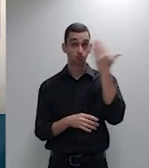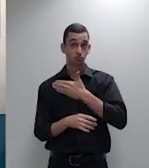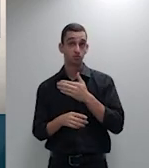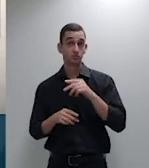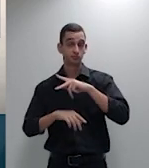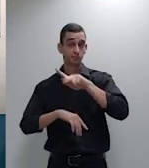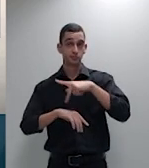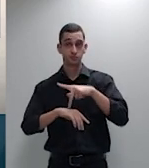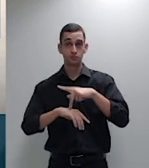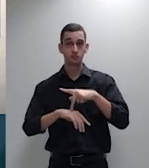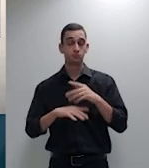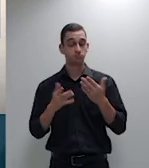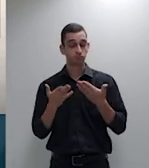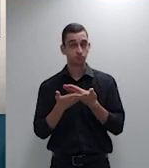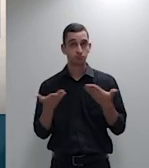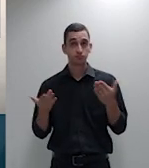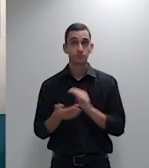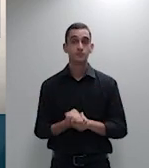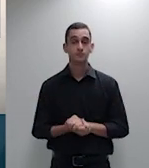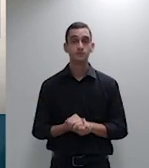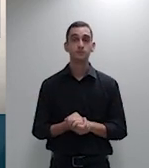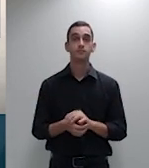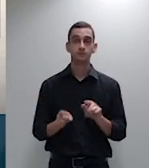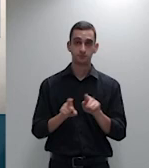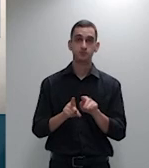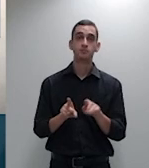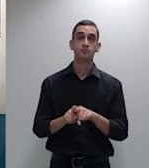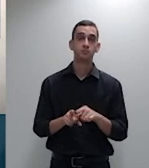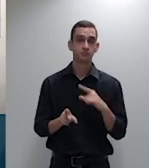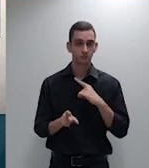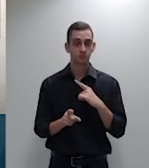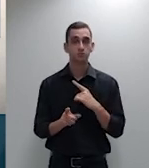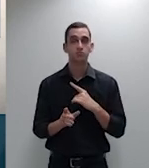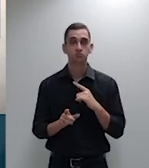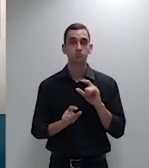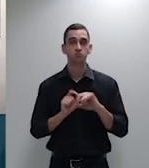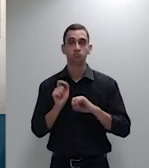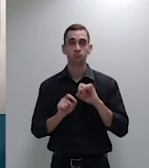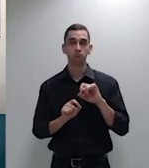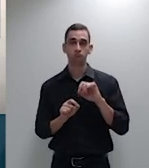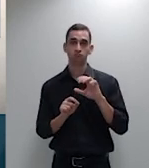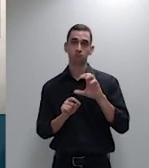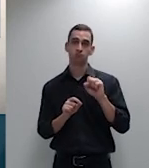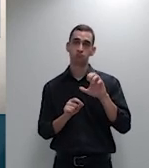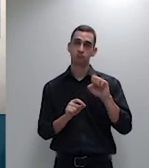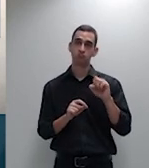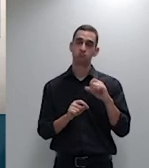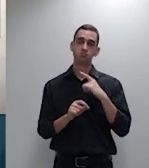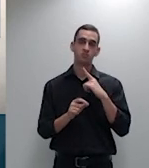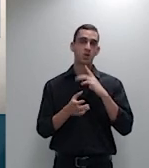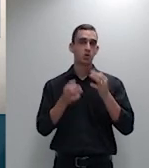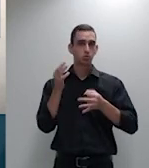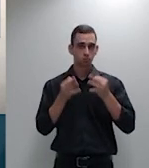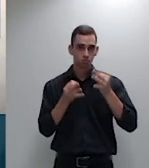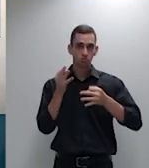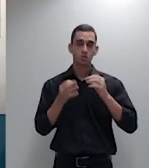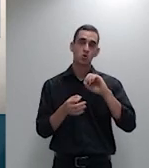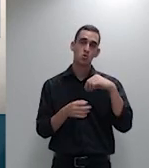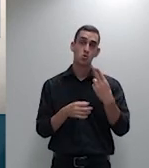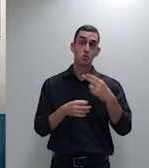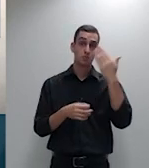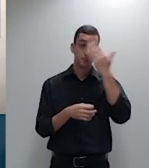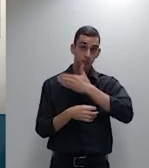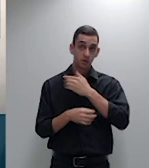infelizmente pegando um caso talvez por todos e aí havendo alguma injustiça mas isso é prova ela não é feita com tanta segurança